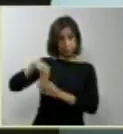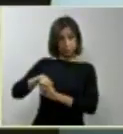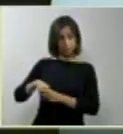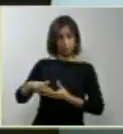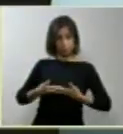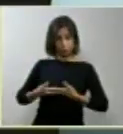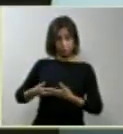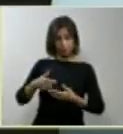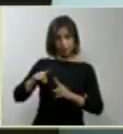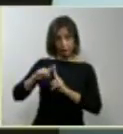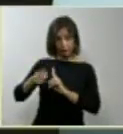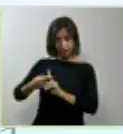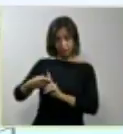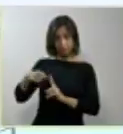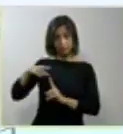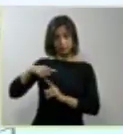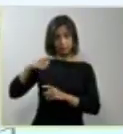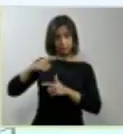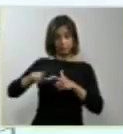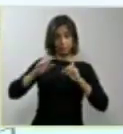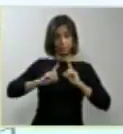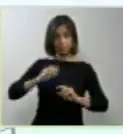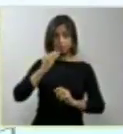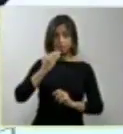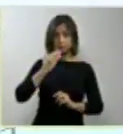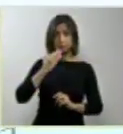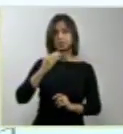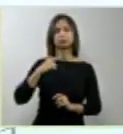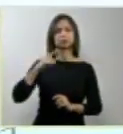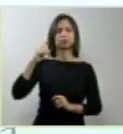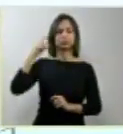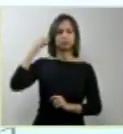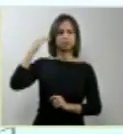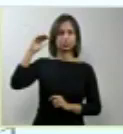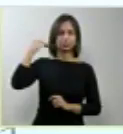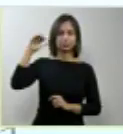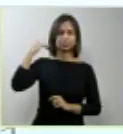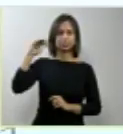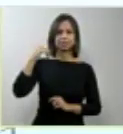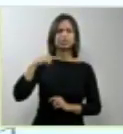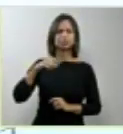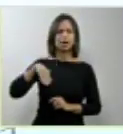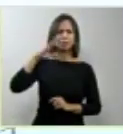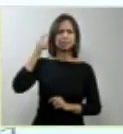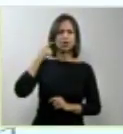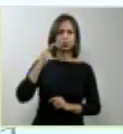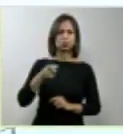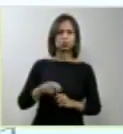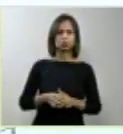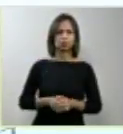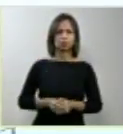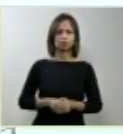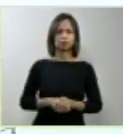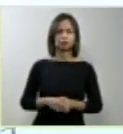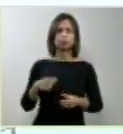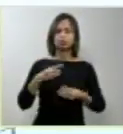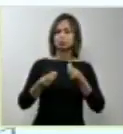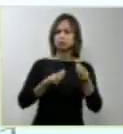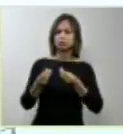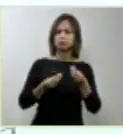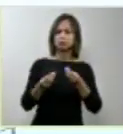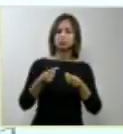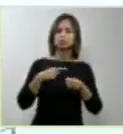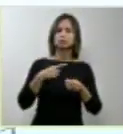de ser interrompida essa gestação, ficam num verdadeiro dilema. Talvez